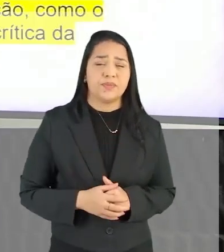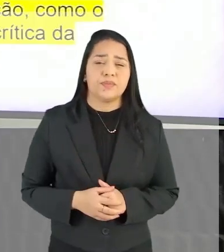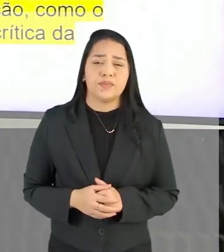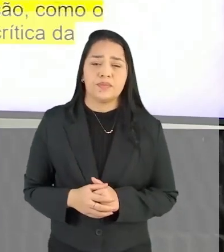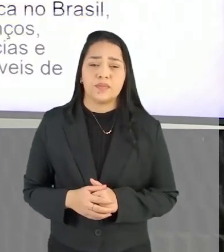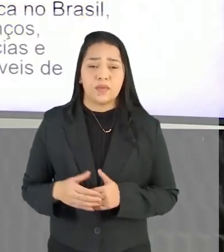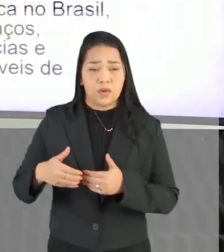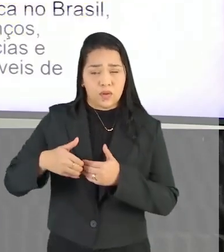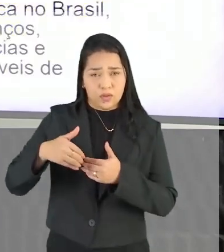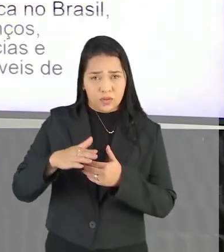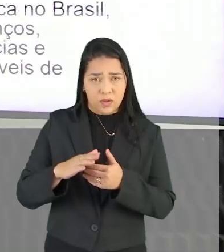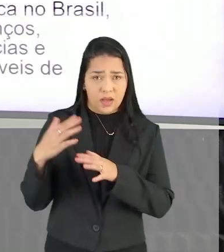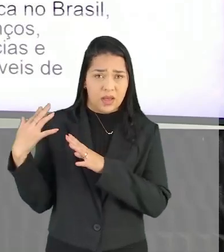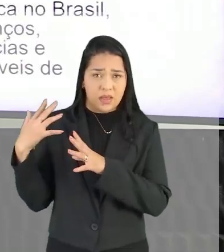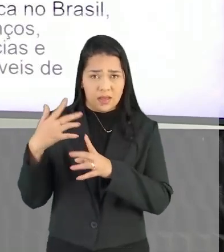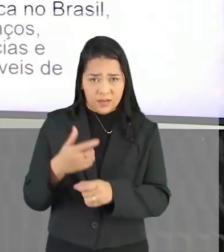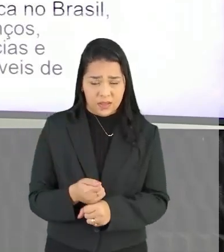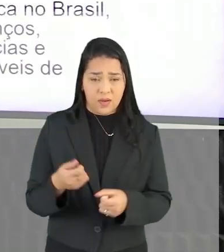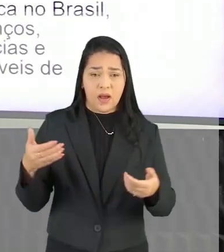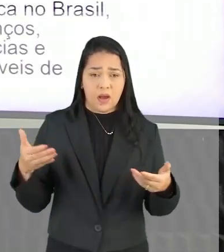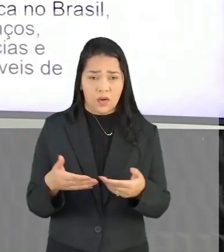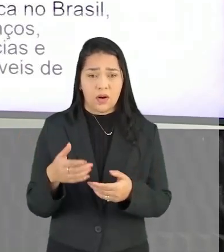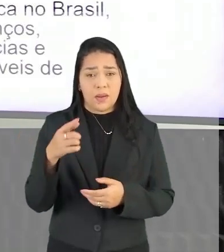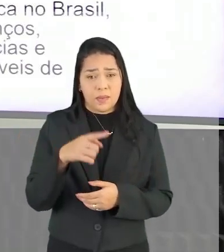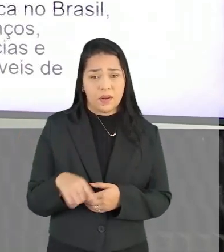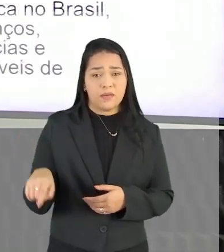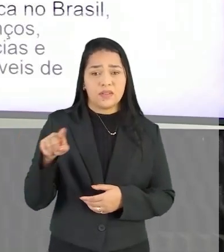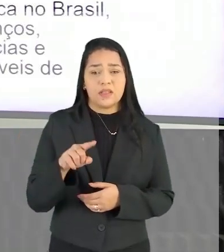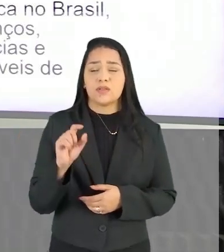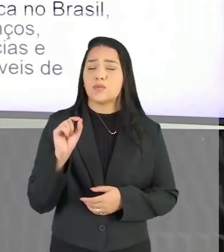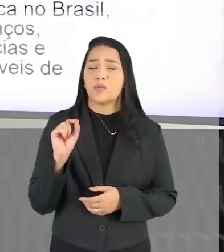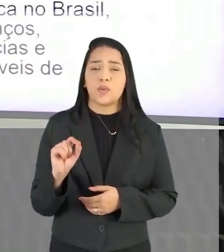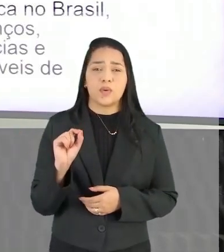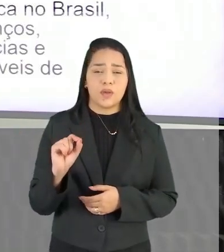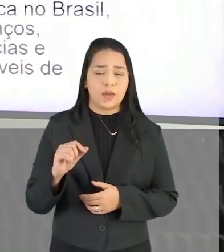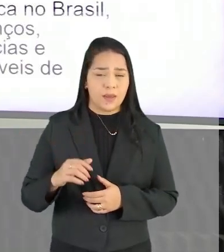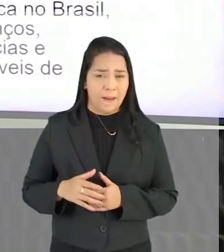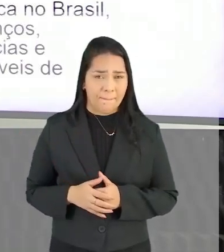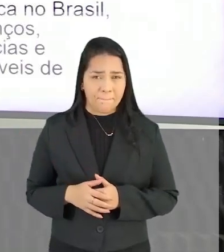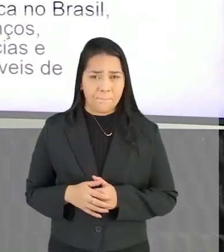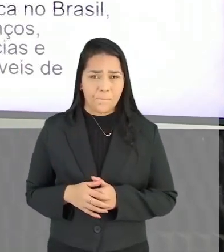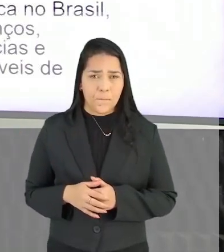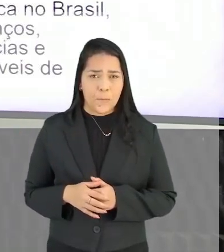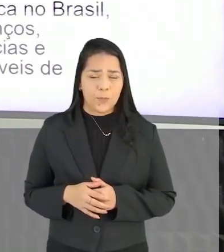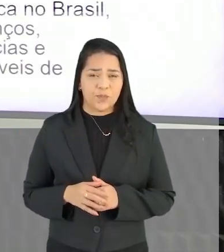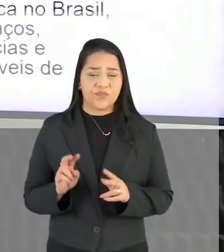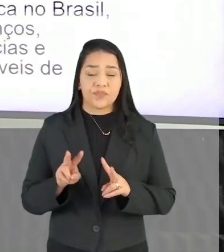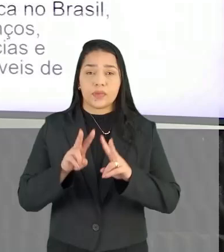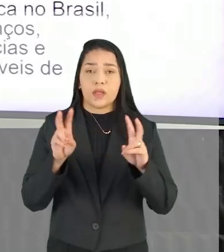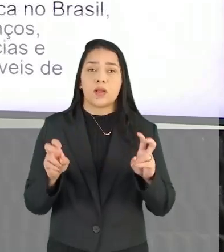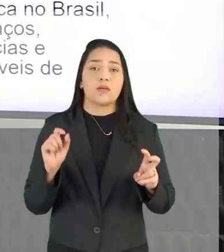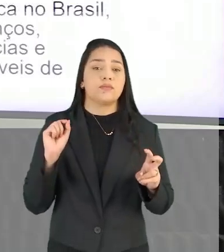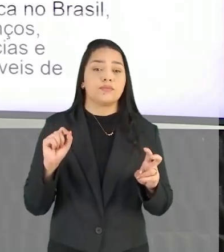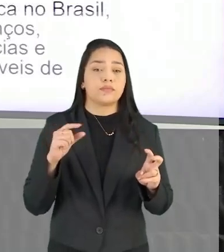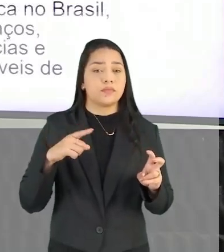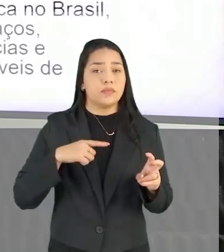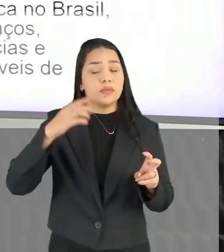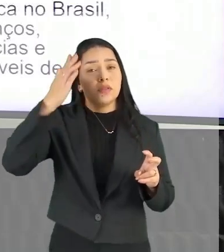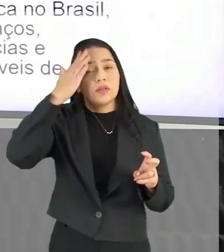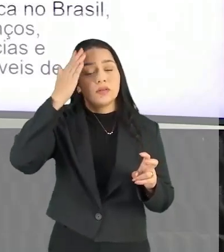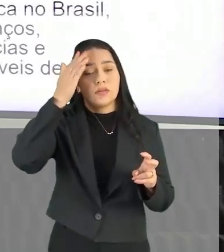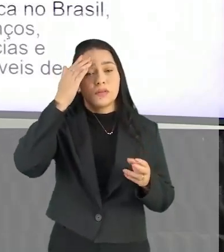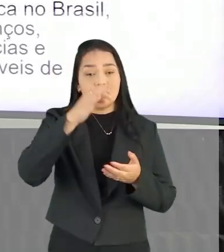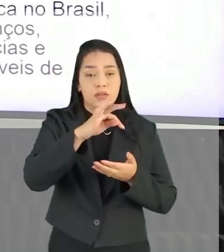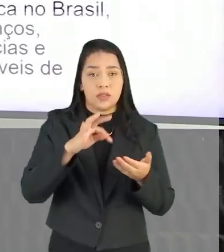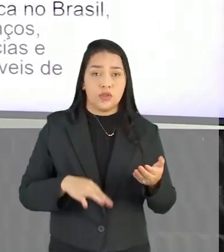A gente vai continuar A revisão Agora eu trouxe para vocês Uma questão Que trata de forma mais direta De interpretação